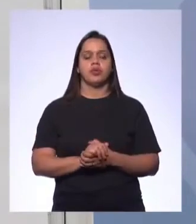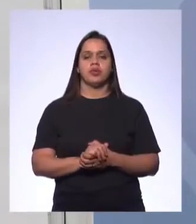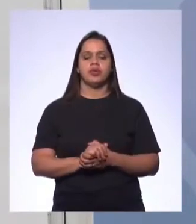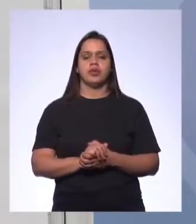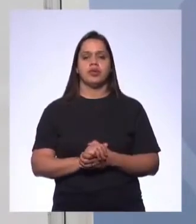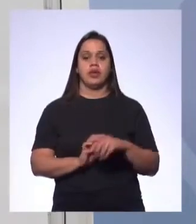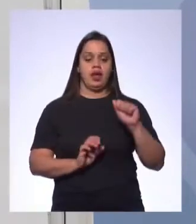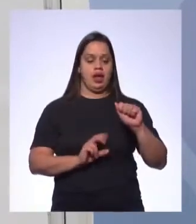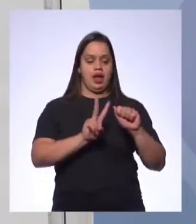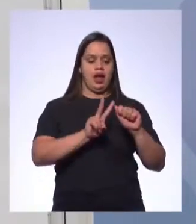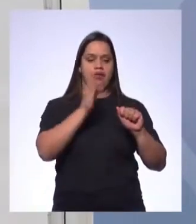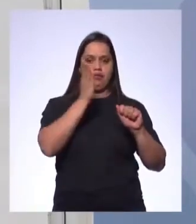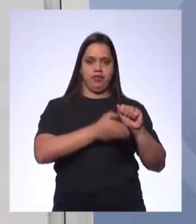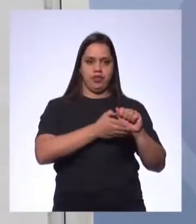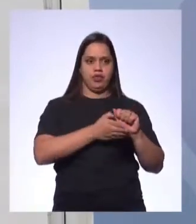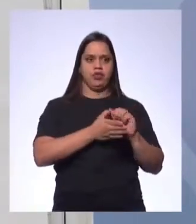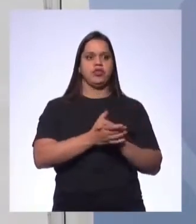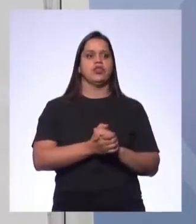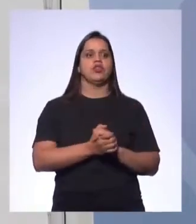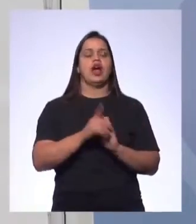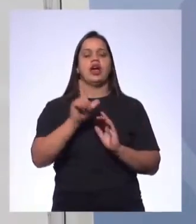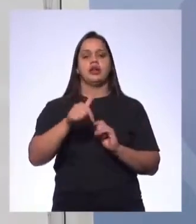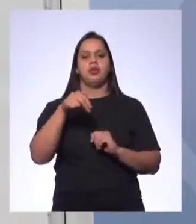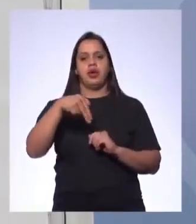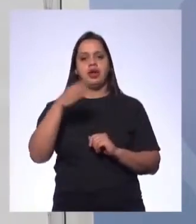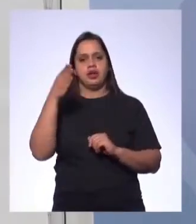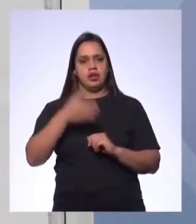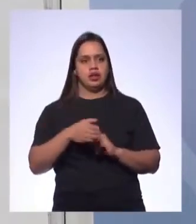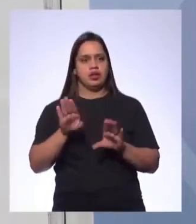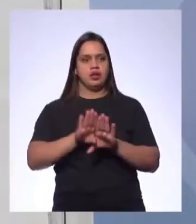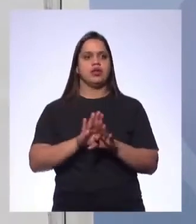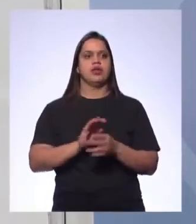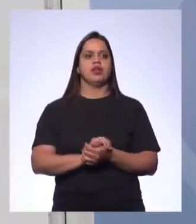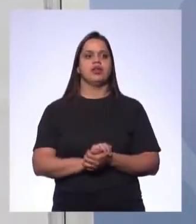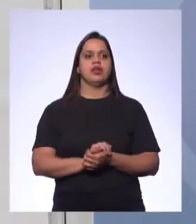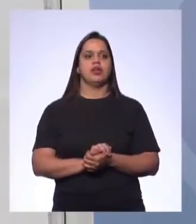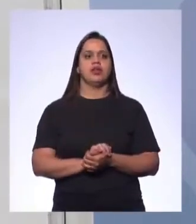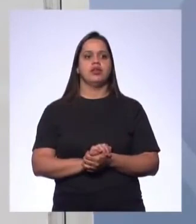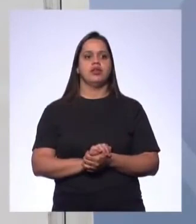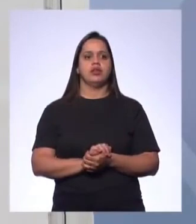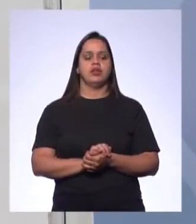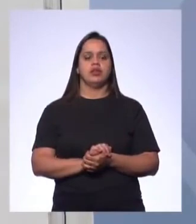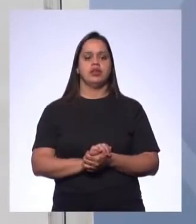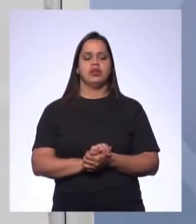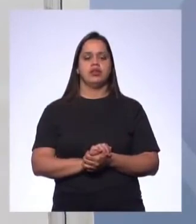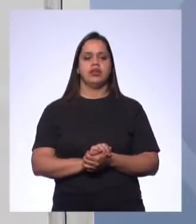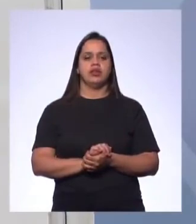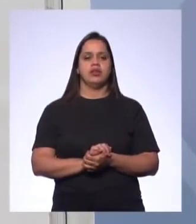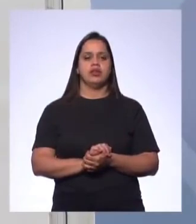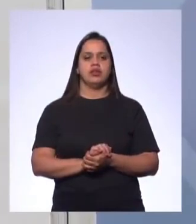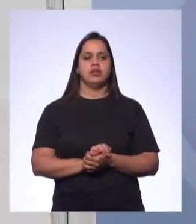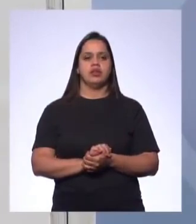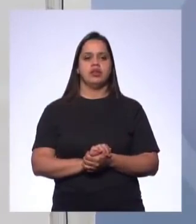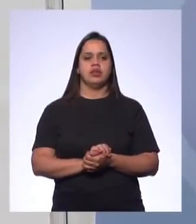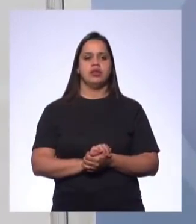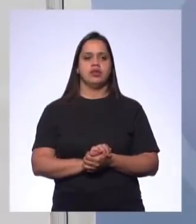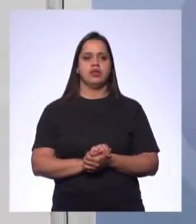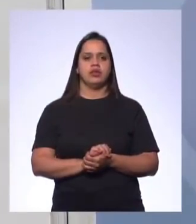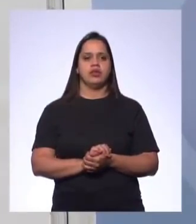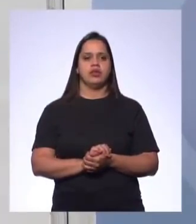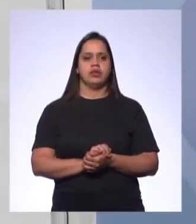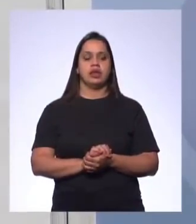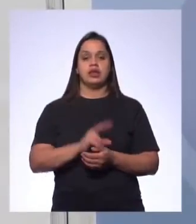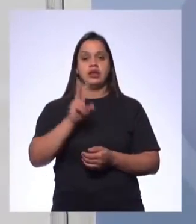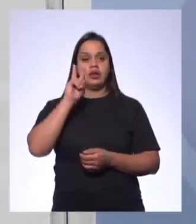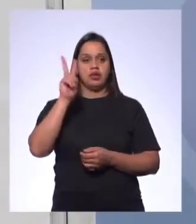Aí eu ia dividir aqui de novo, né? E aqui fica o avalante, tá certo? Então, sílaba